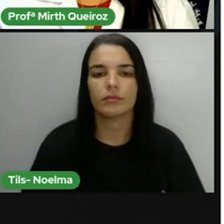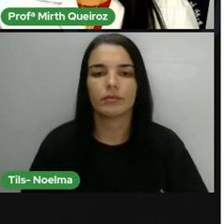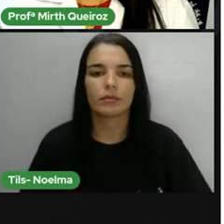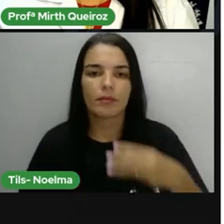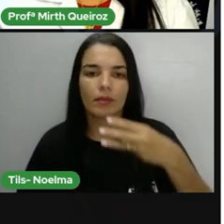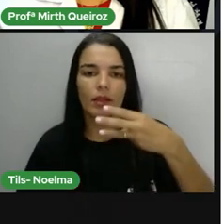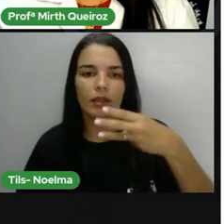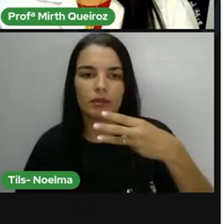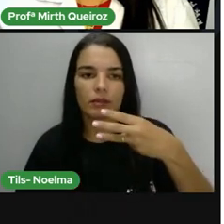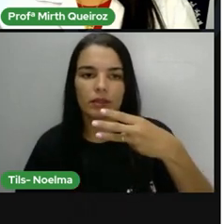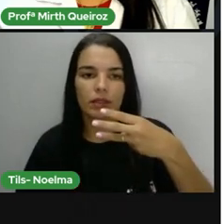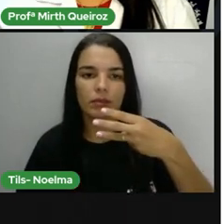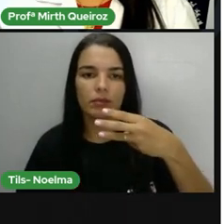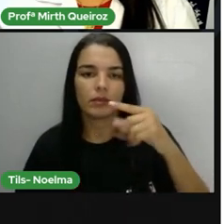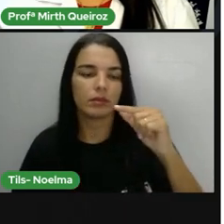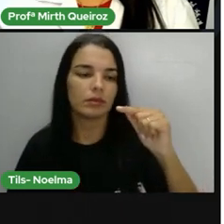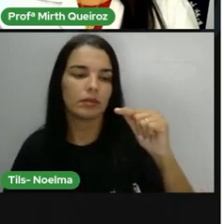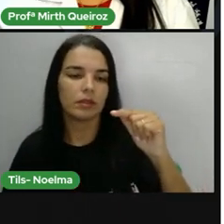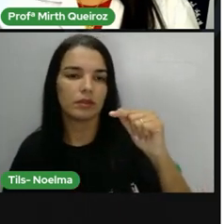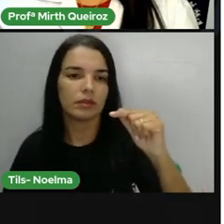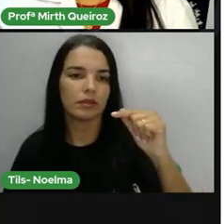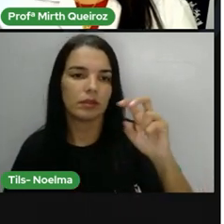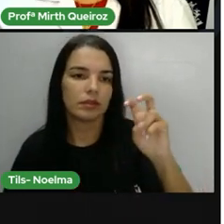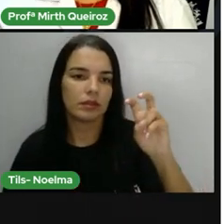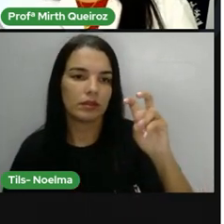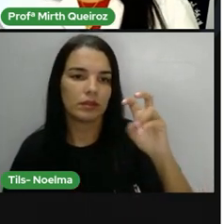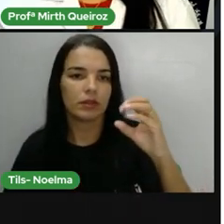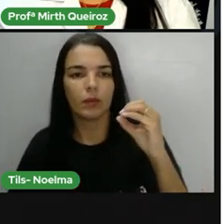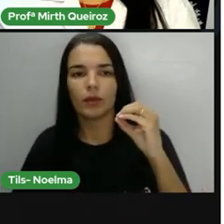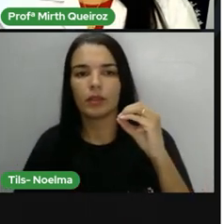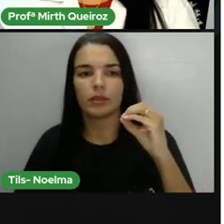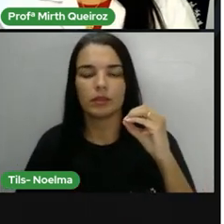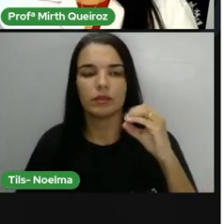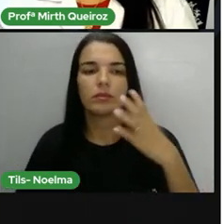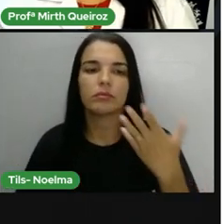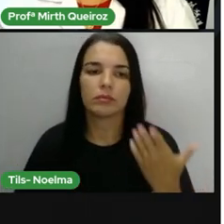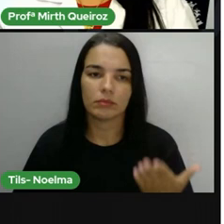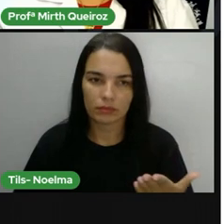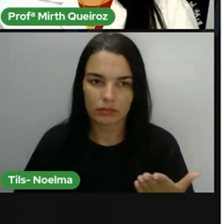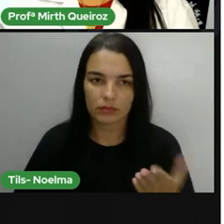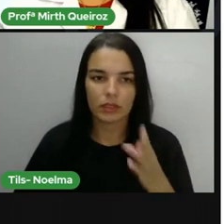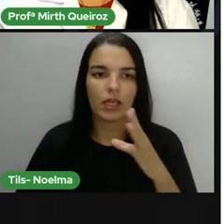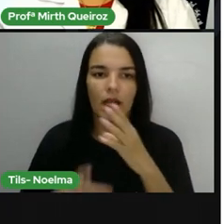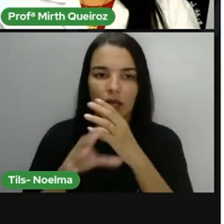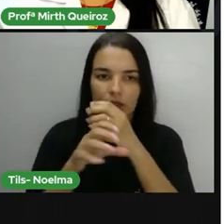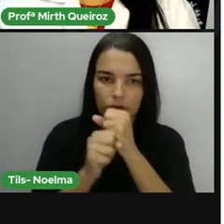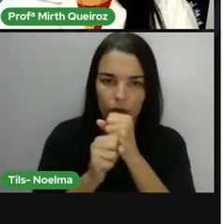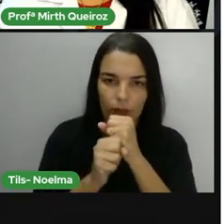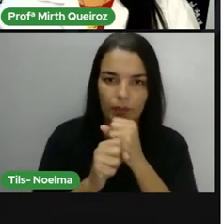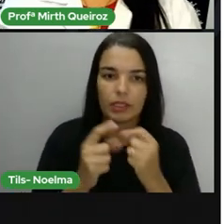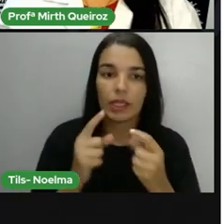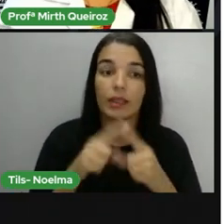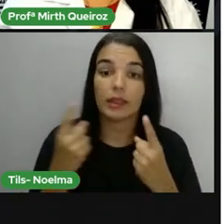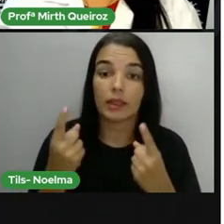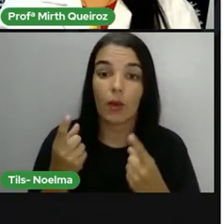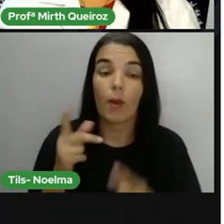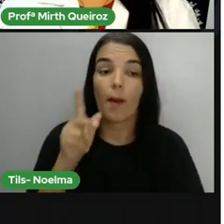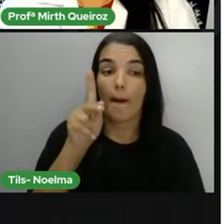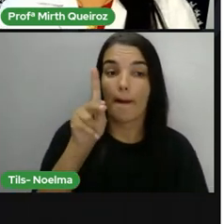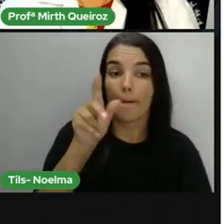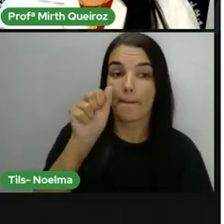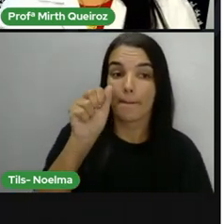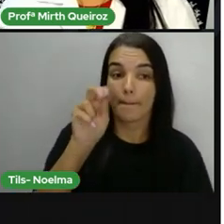1 mais 2, 3. Ficou quanto? 3.750. Então, Paulo